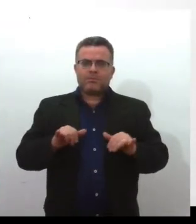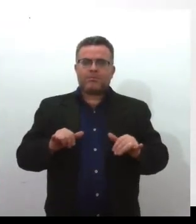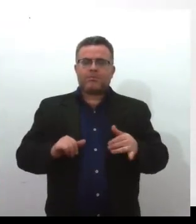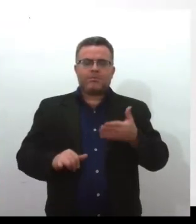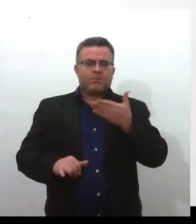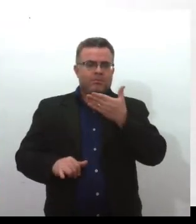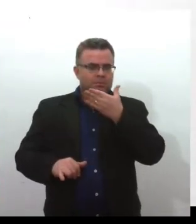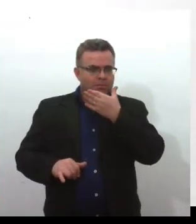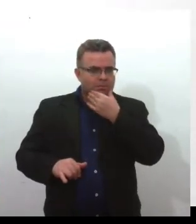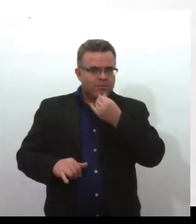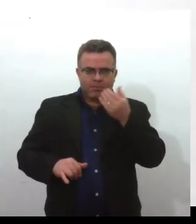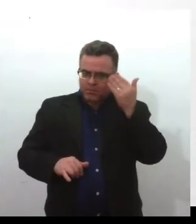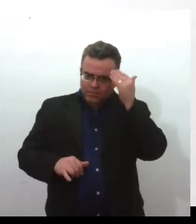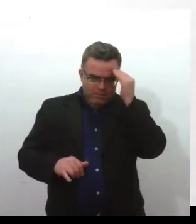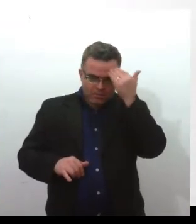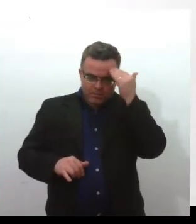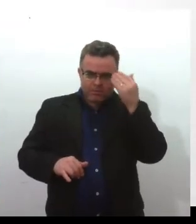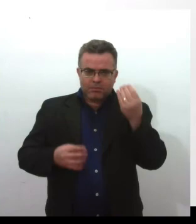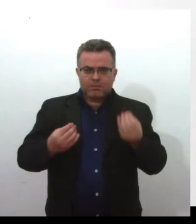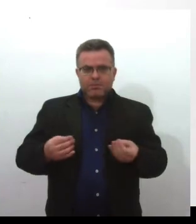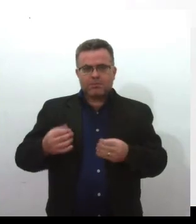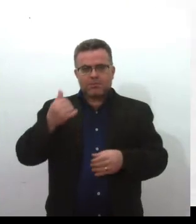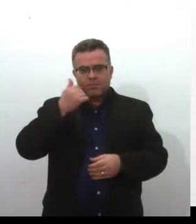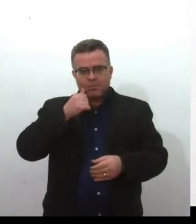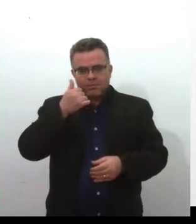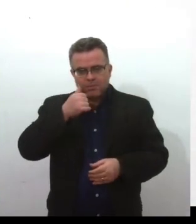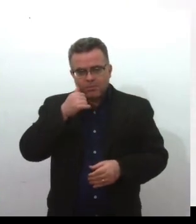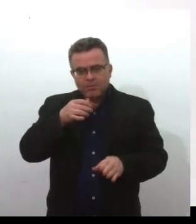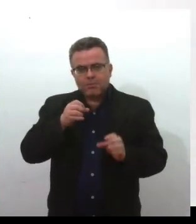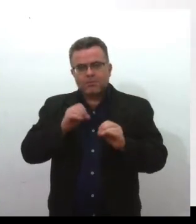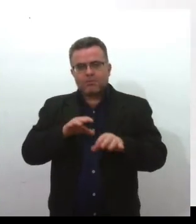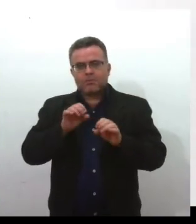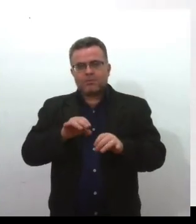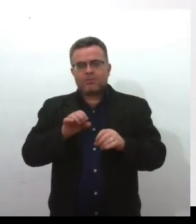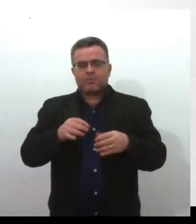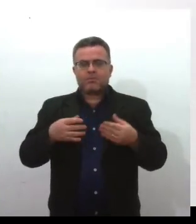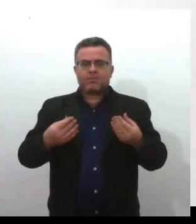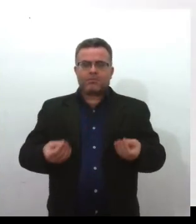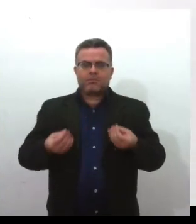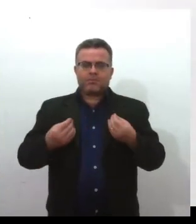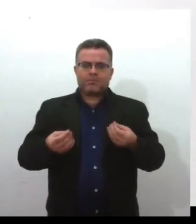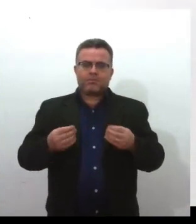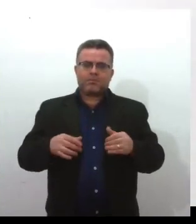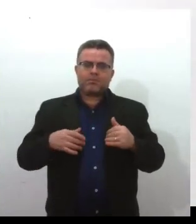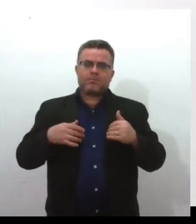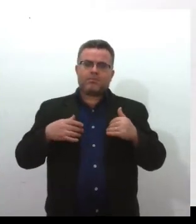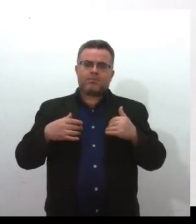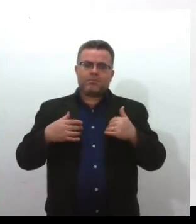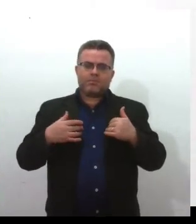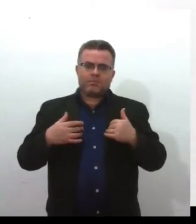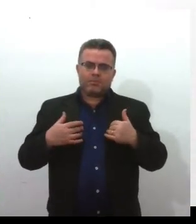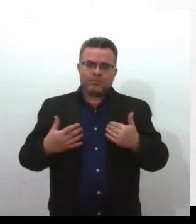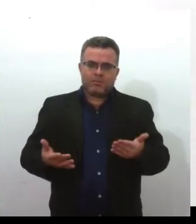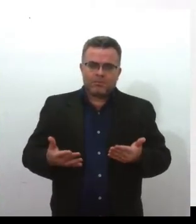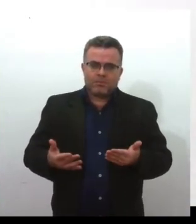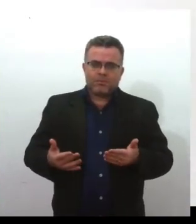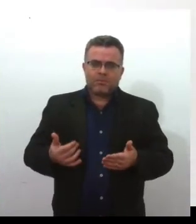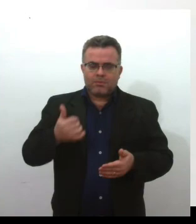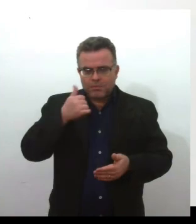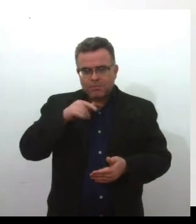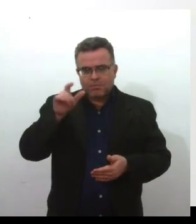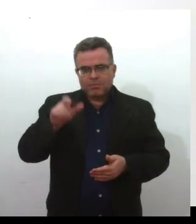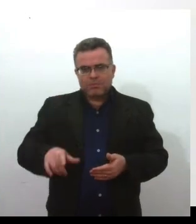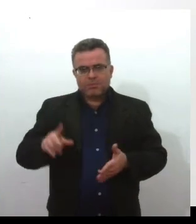não compreendem as mulheres, as mulheres precisam educar melhor os homens. Então, ela era uma mulher que lia muito,